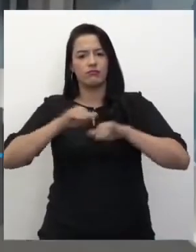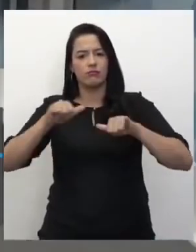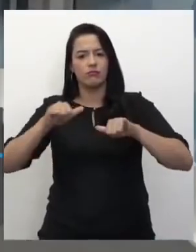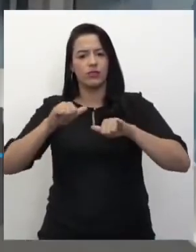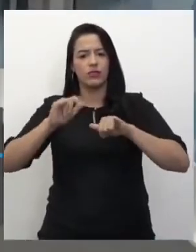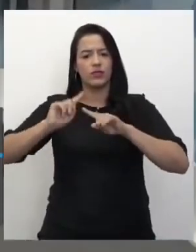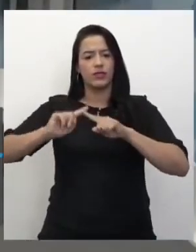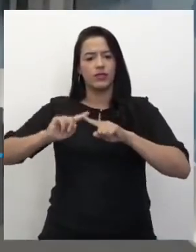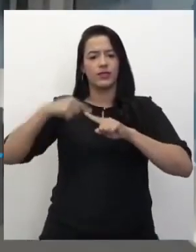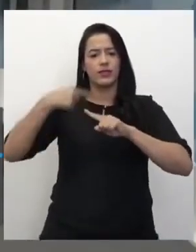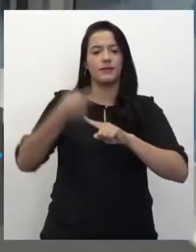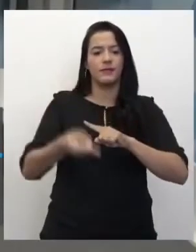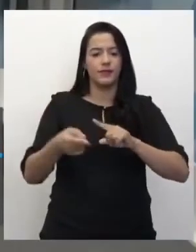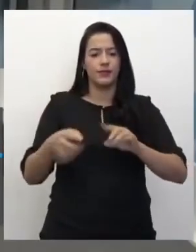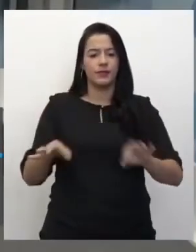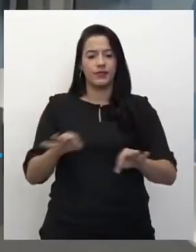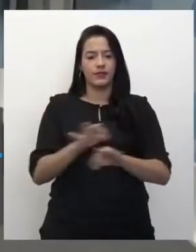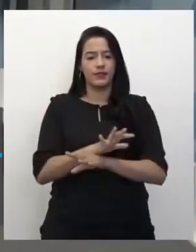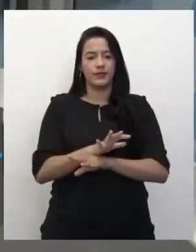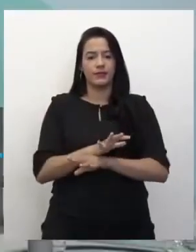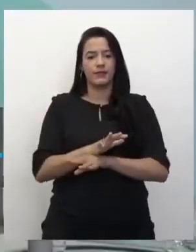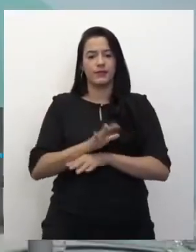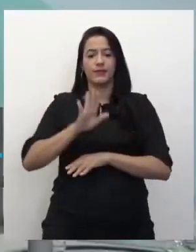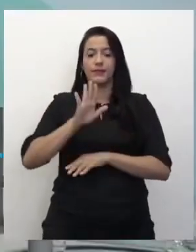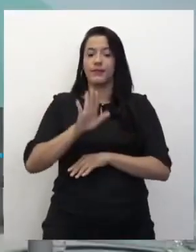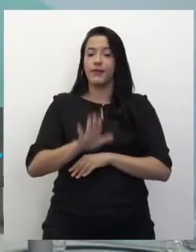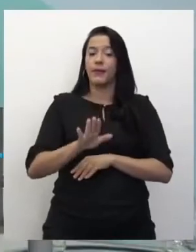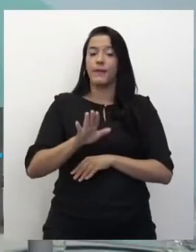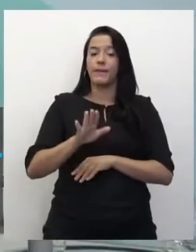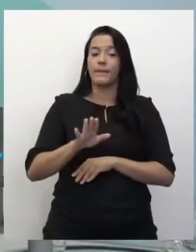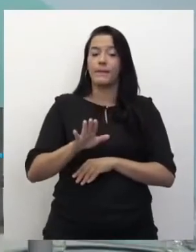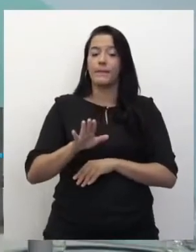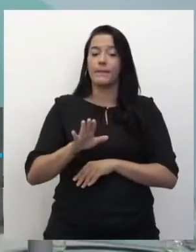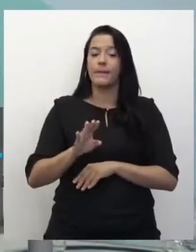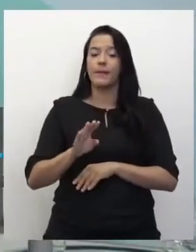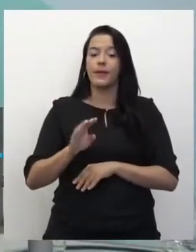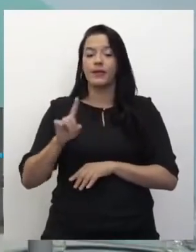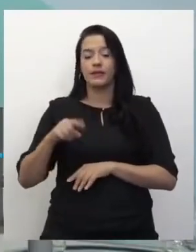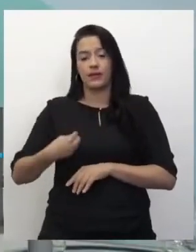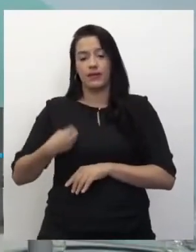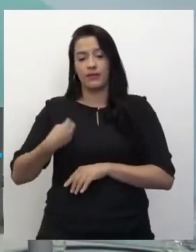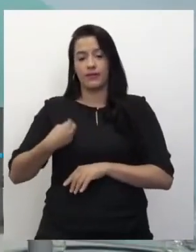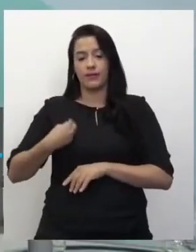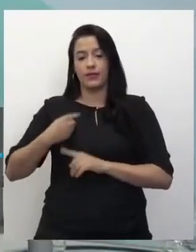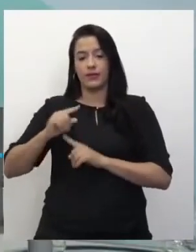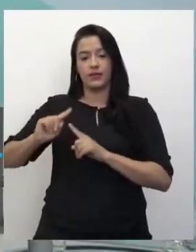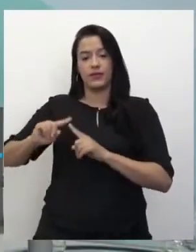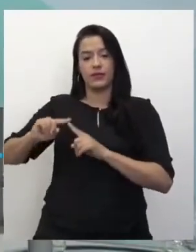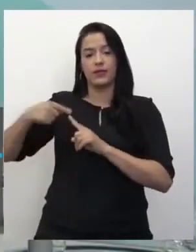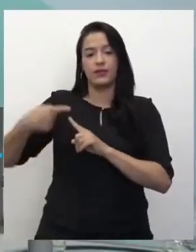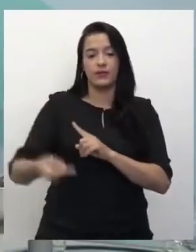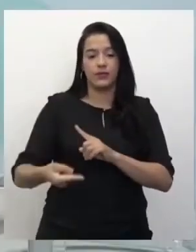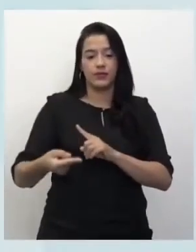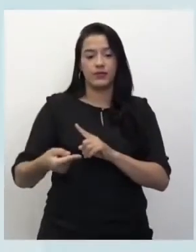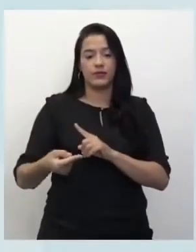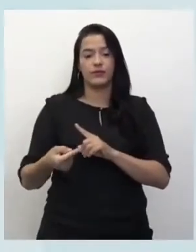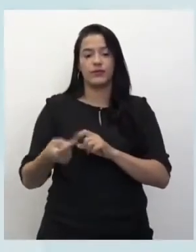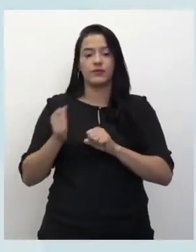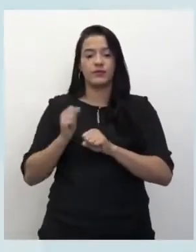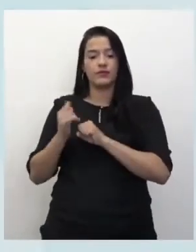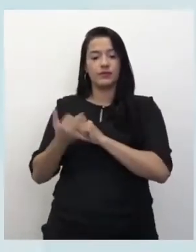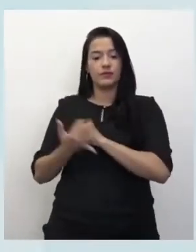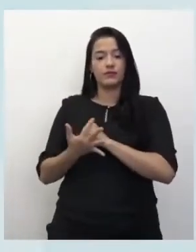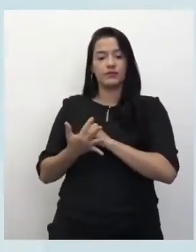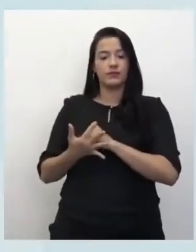de ter acabado. Mas, a vida depois da quarentena também, eu enxerguei com outro sentido, a vida depois da quarentena é uma